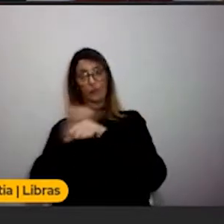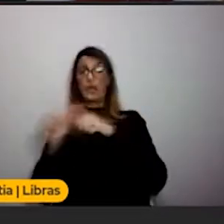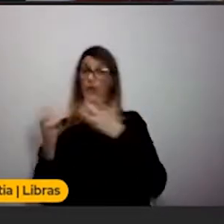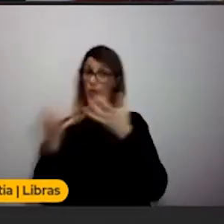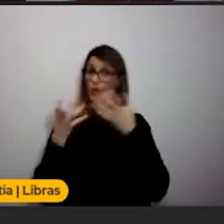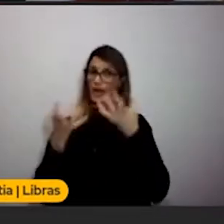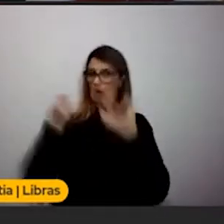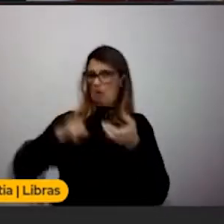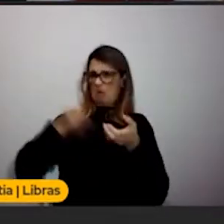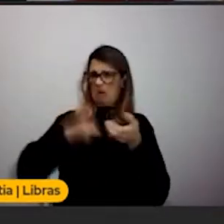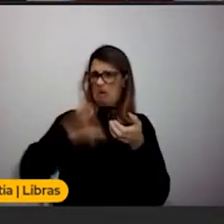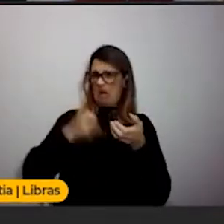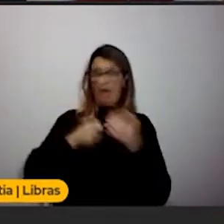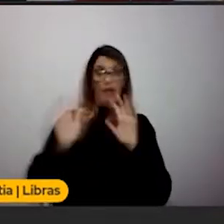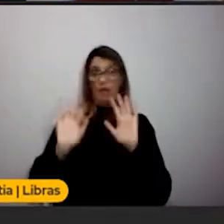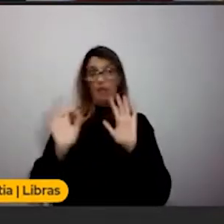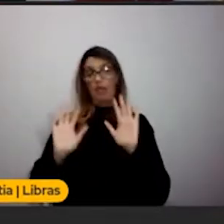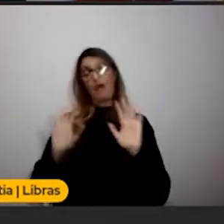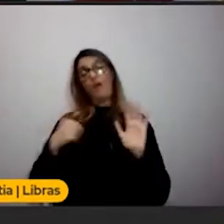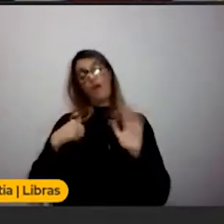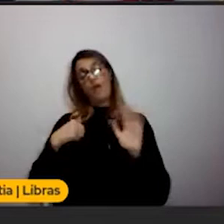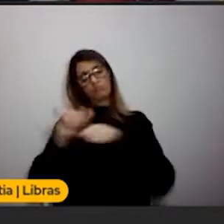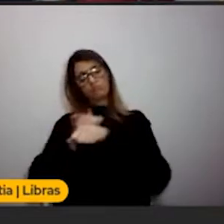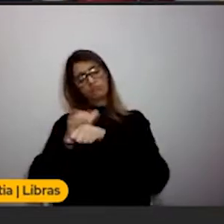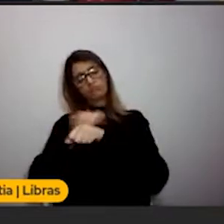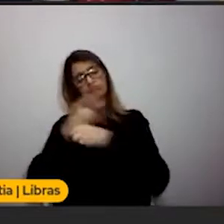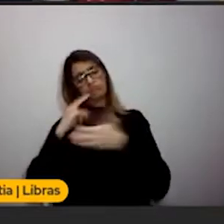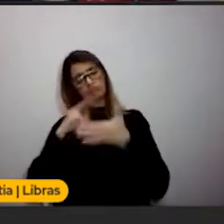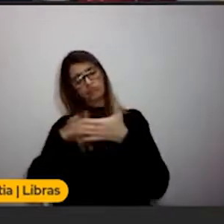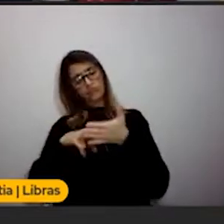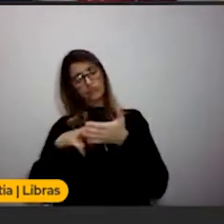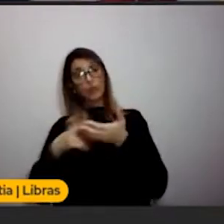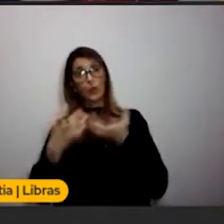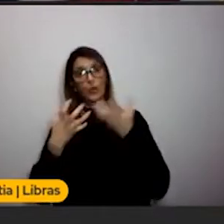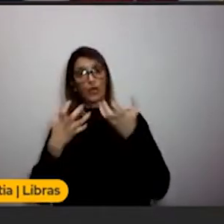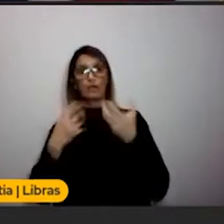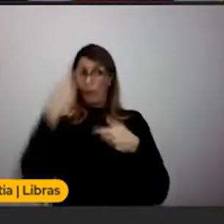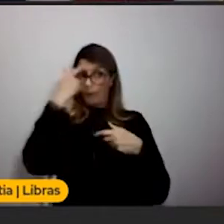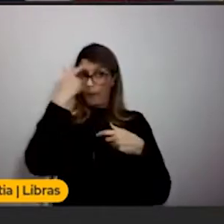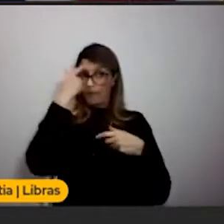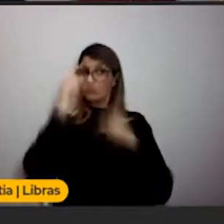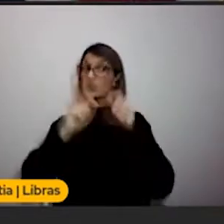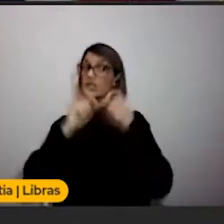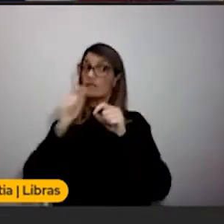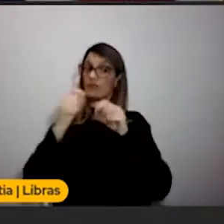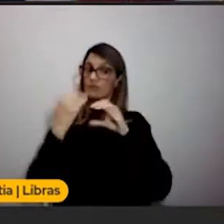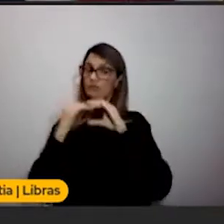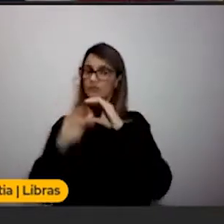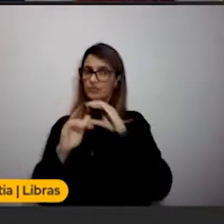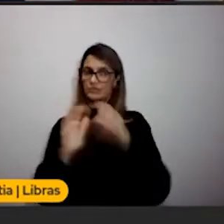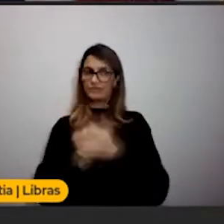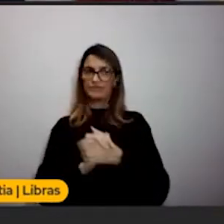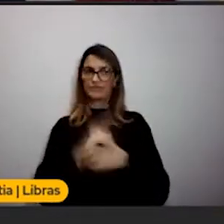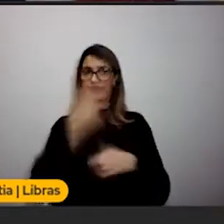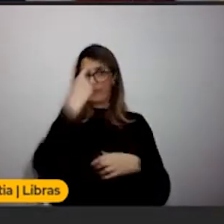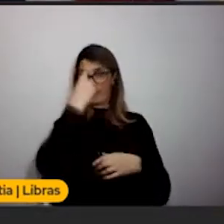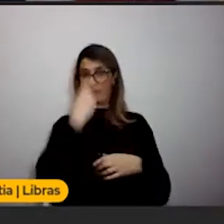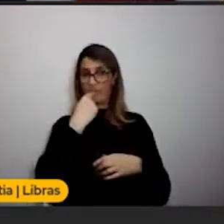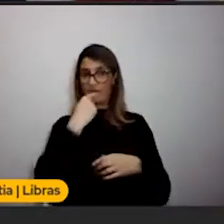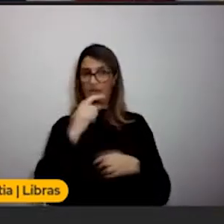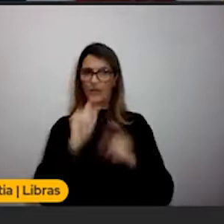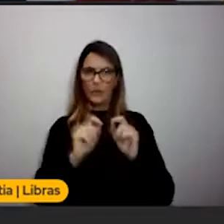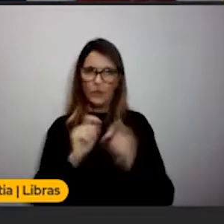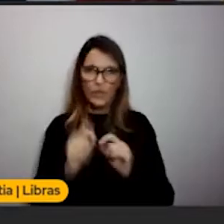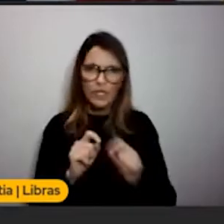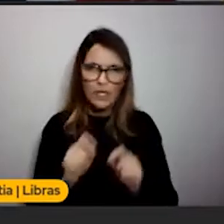obrigadas. Então, pense bem no conteúdo que você vai postar. Segundo, tenha um perfil com boa descrição. E o que é um